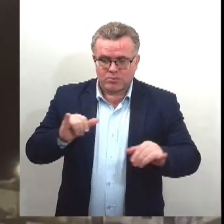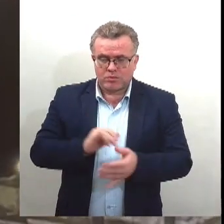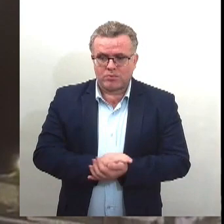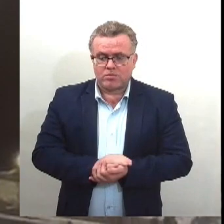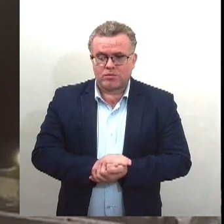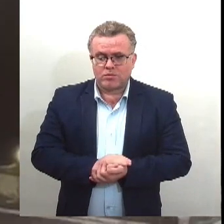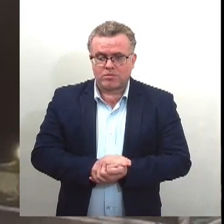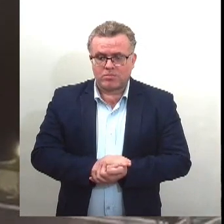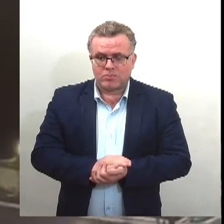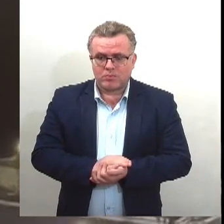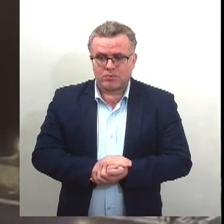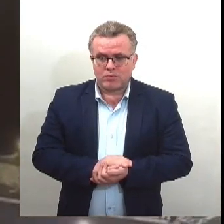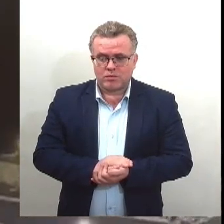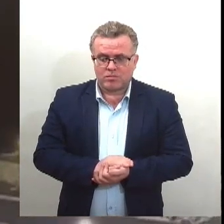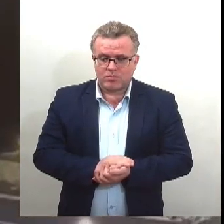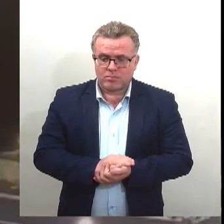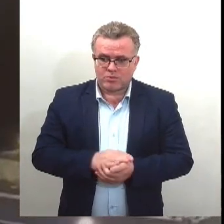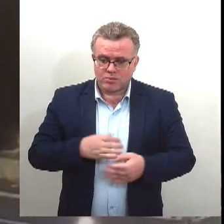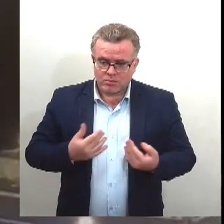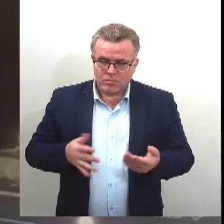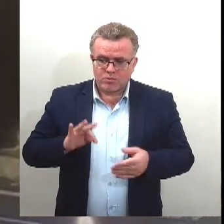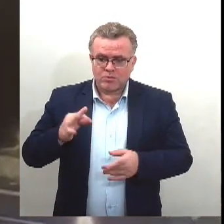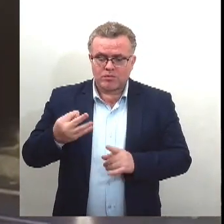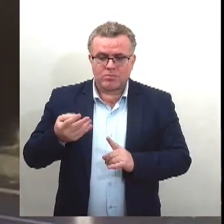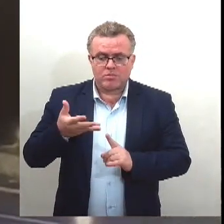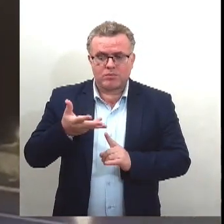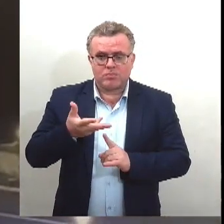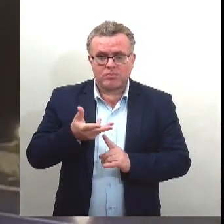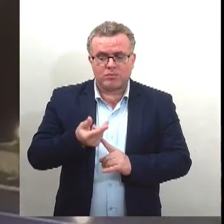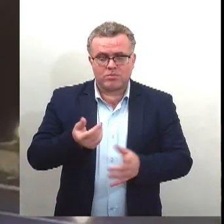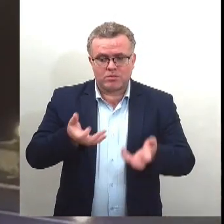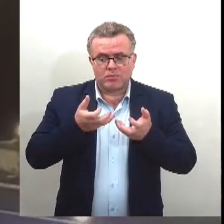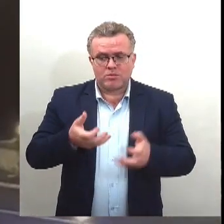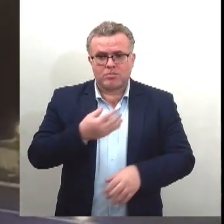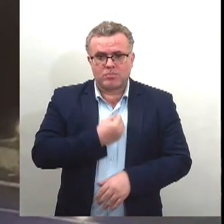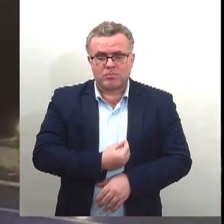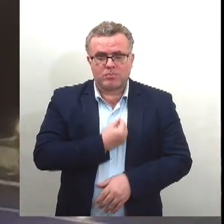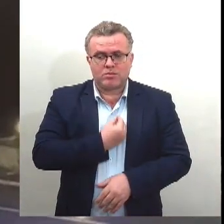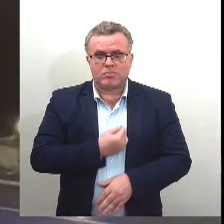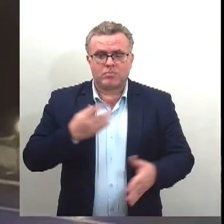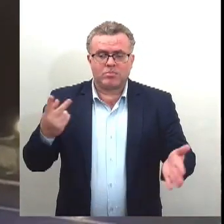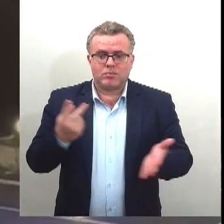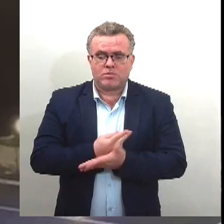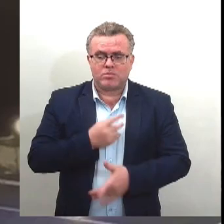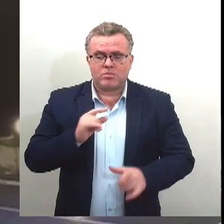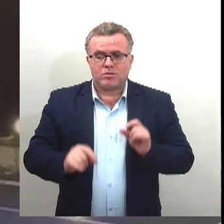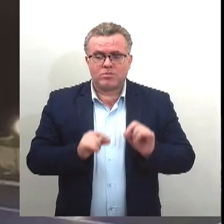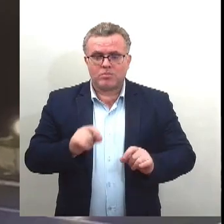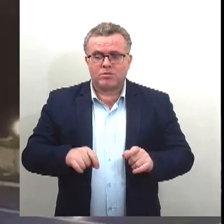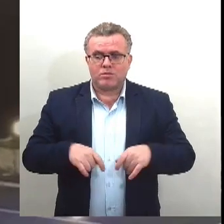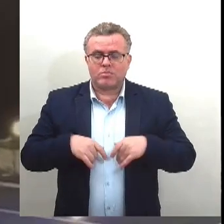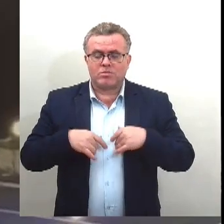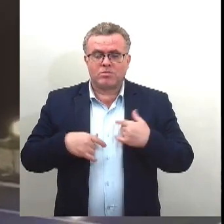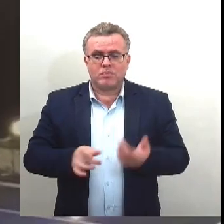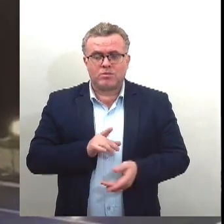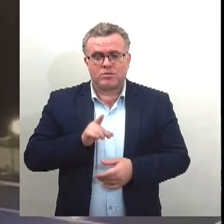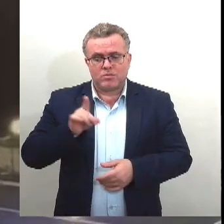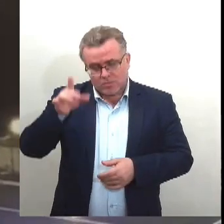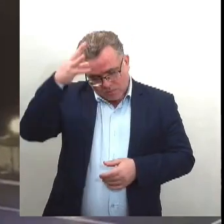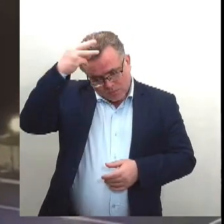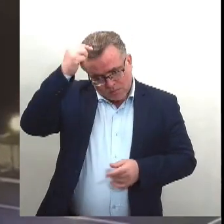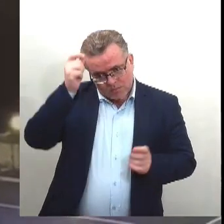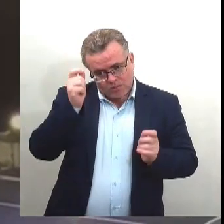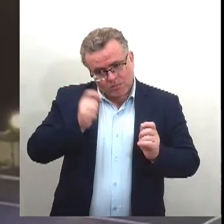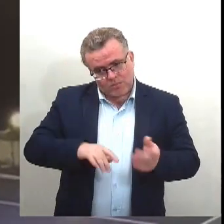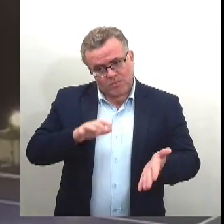Os artistas sergipanos que querem participar dos eventos realizados pela Prefeitura Municipal de São Cristóvão já podem se inscrever